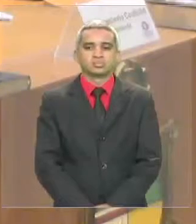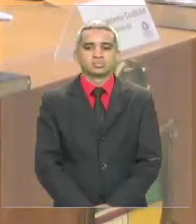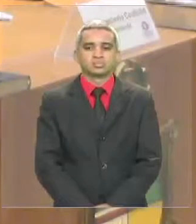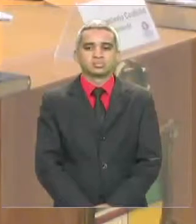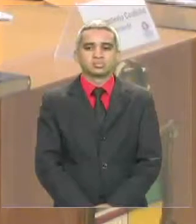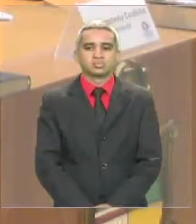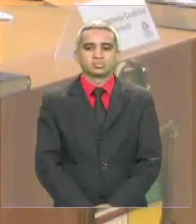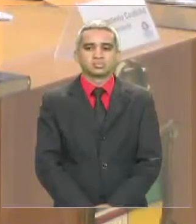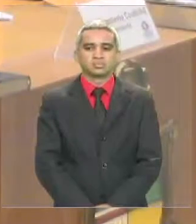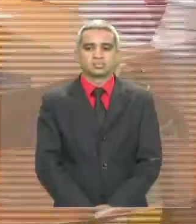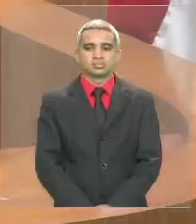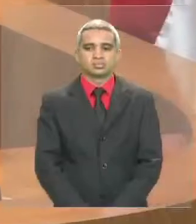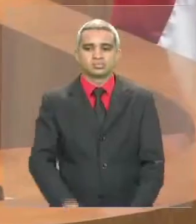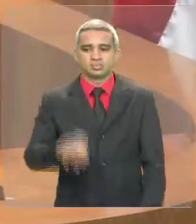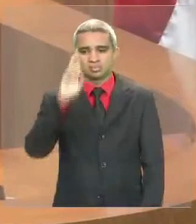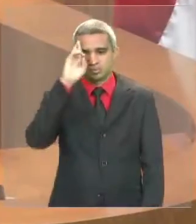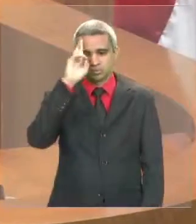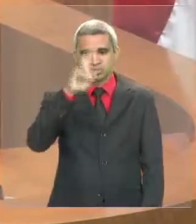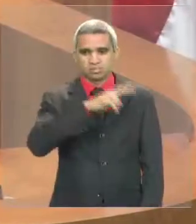Senhor presidente,